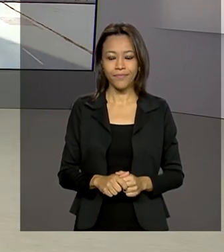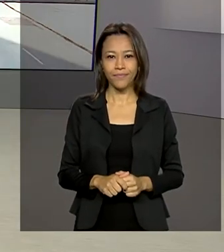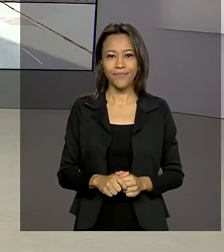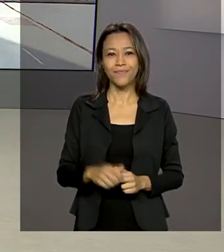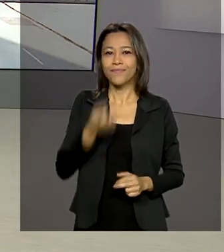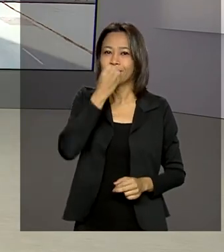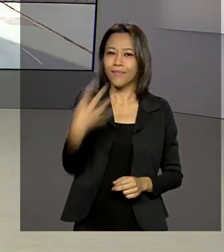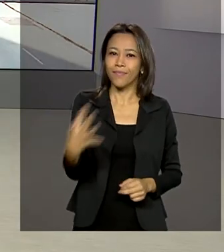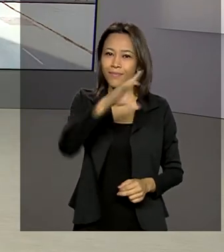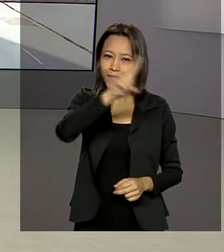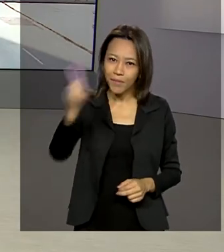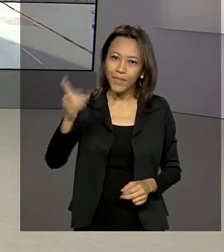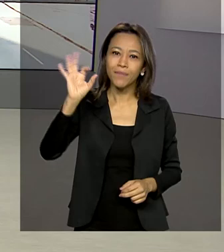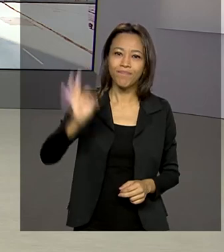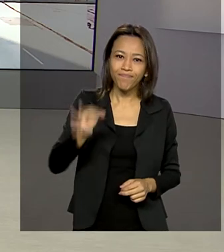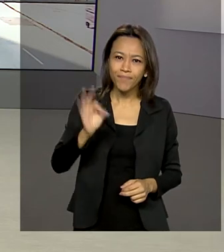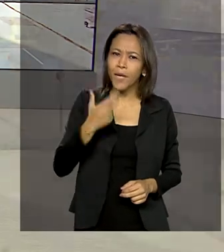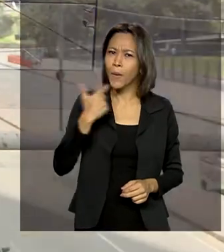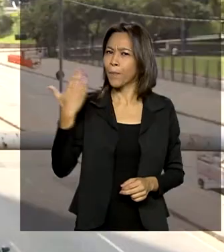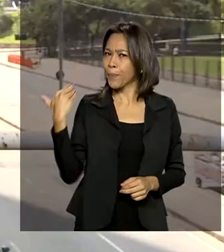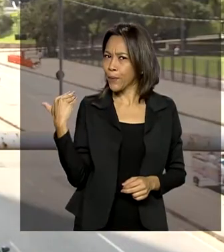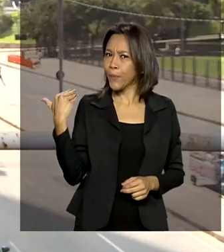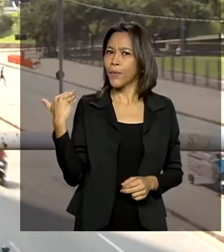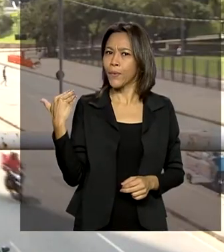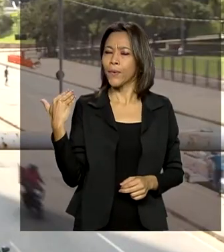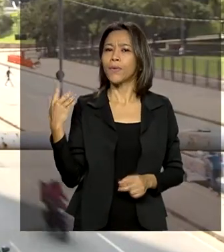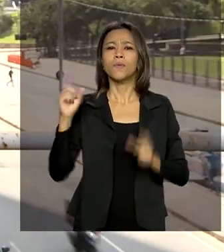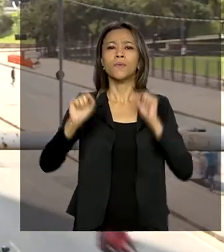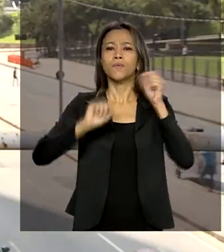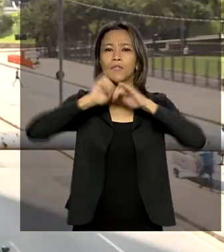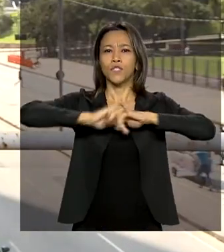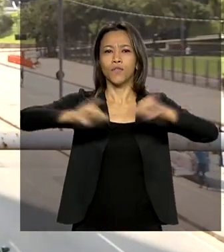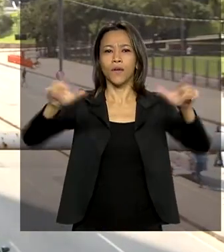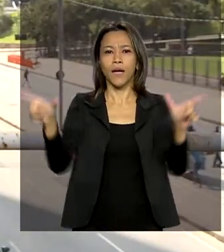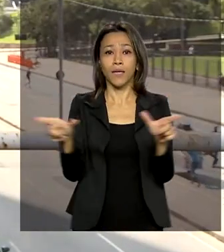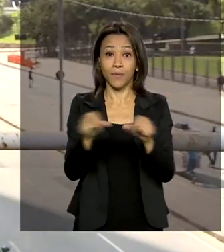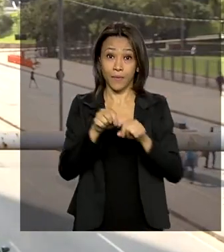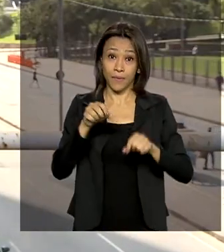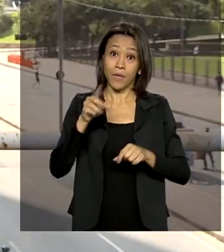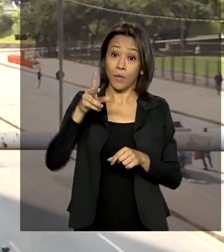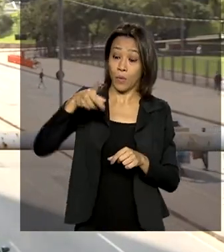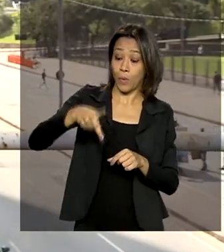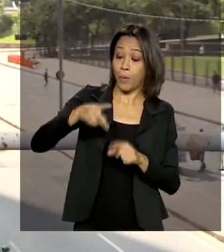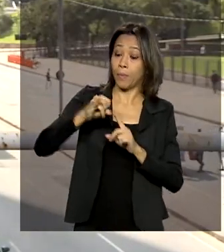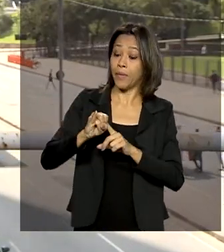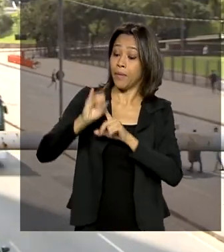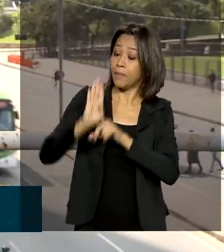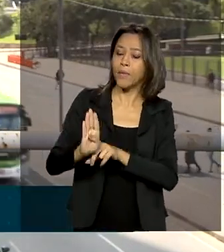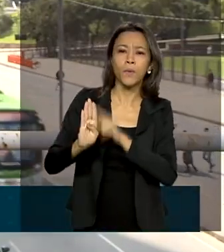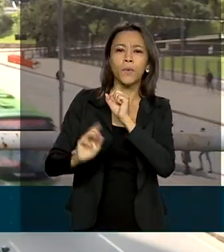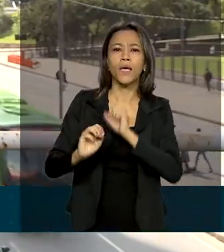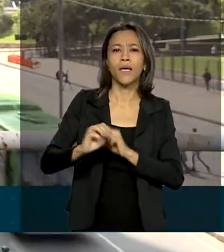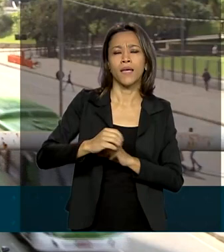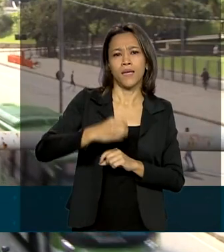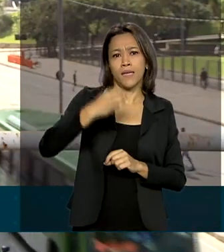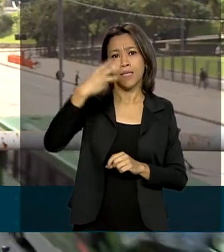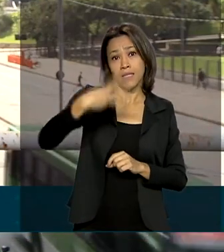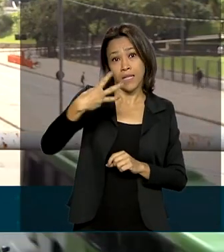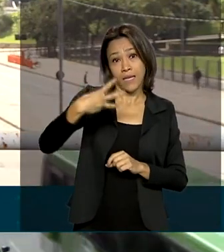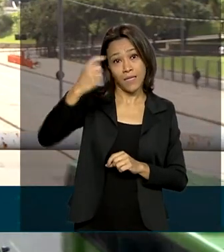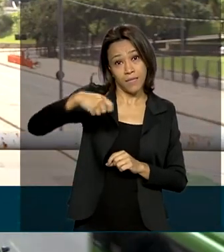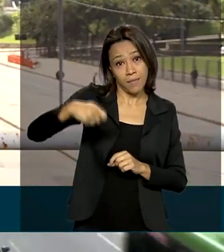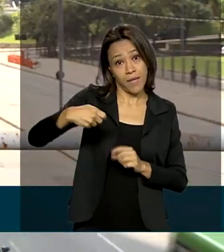Bom dia, Renata. Isso mesmo. Saiu agora há pouco o resultado do Produto Interno Bruto, o PIB, para o segundo trimestre de